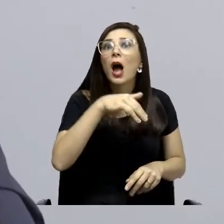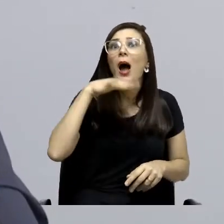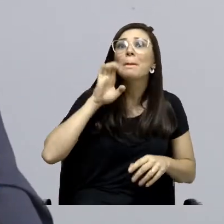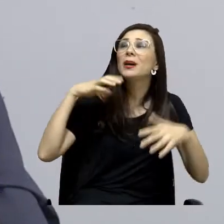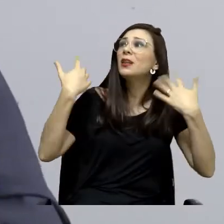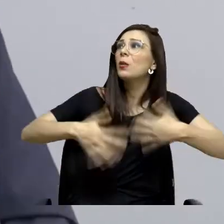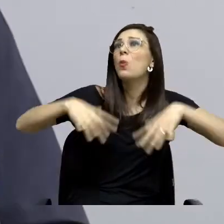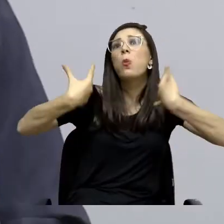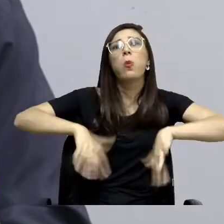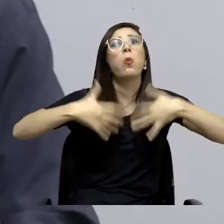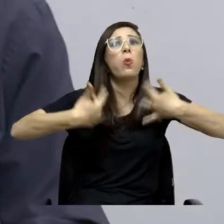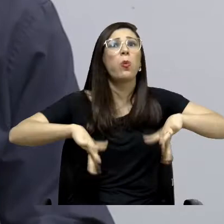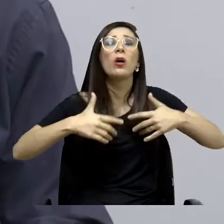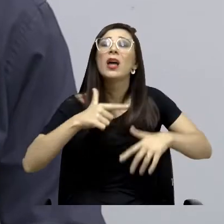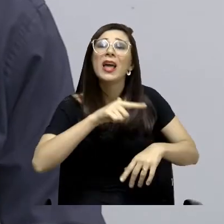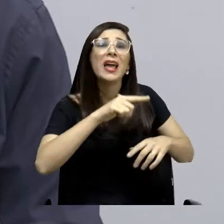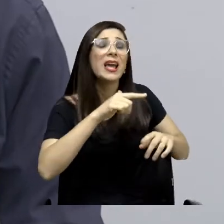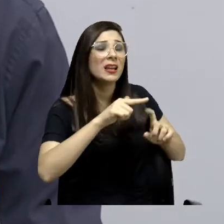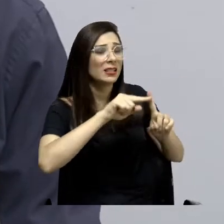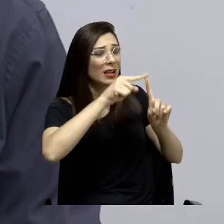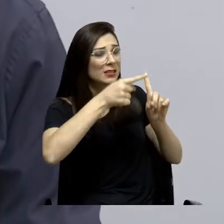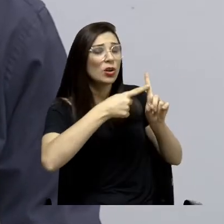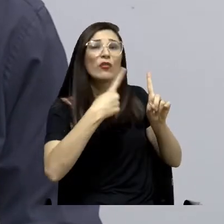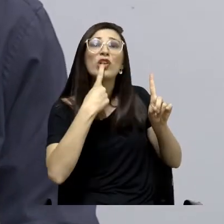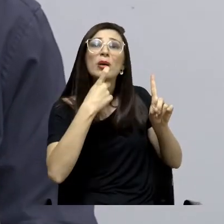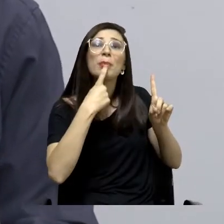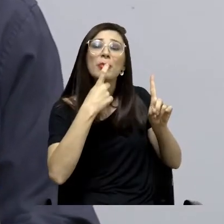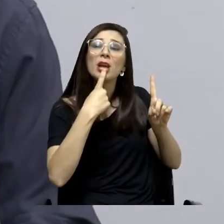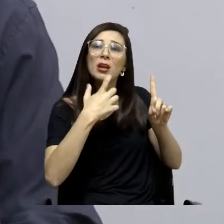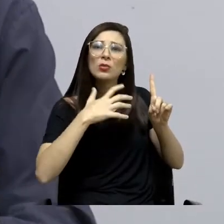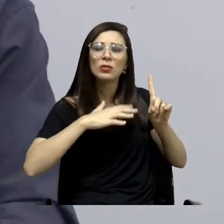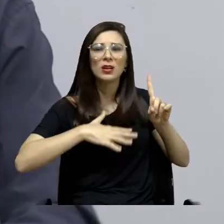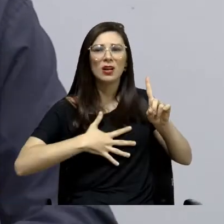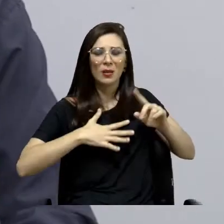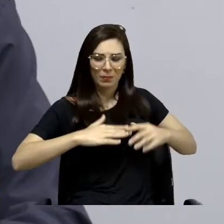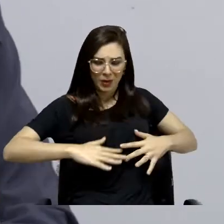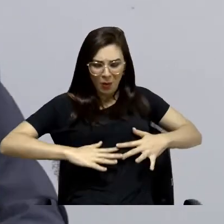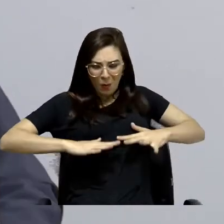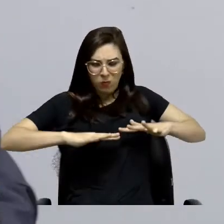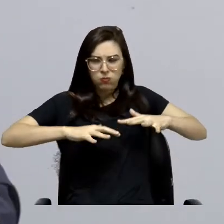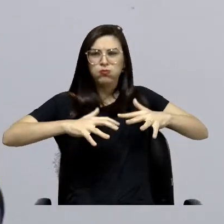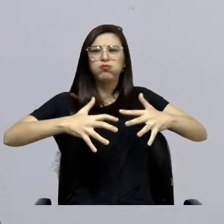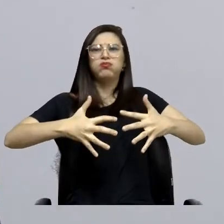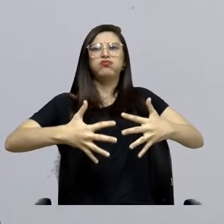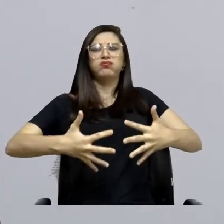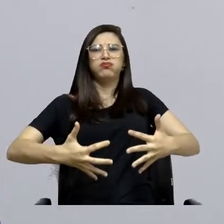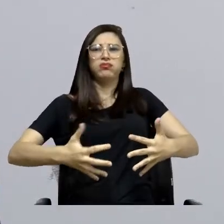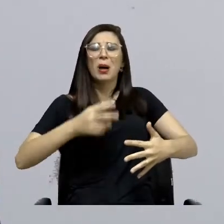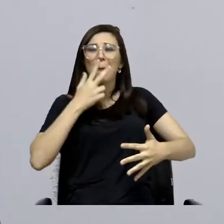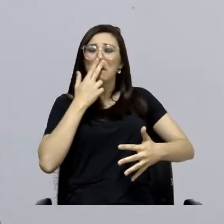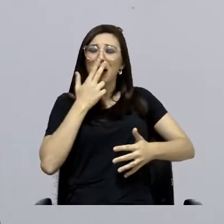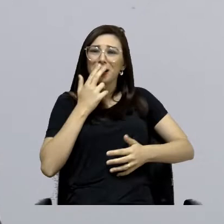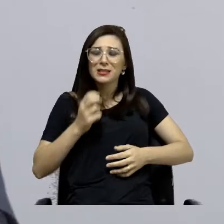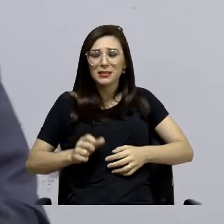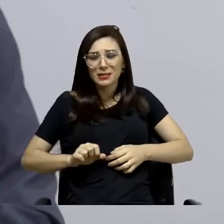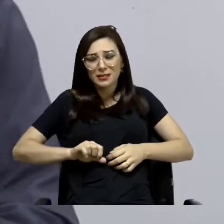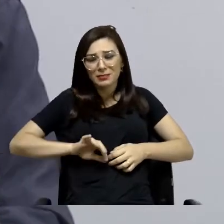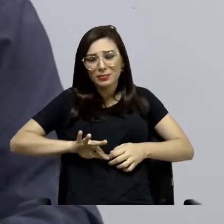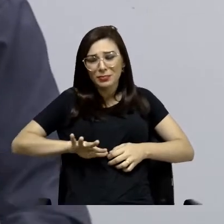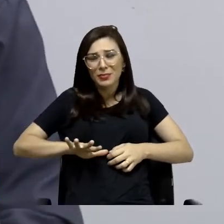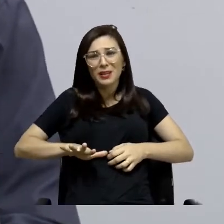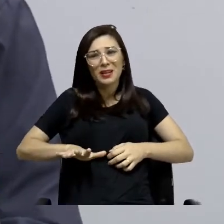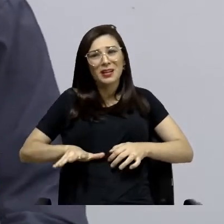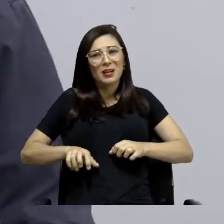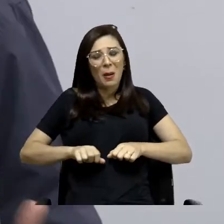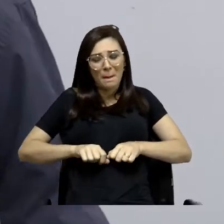que está tudo vermelho. E parece que está saindo algum tipo de